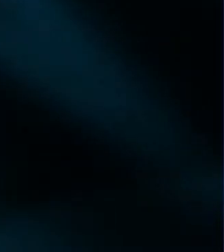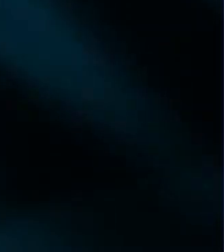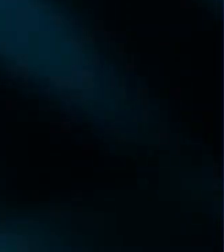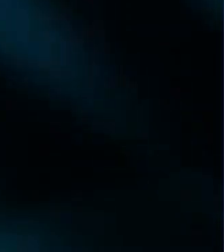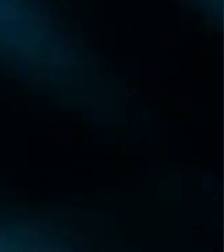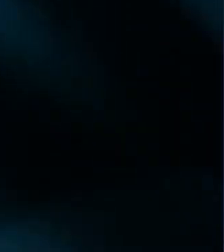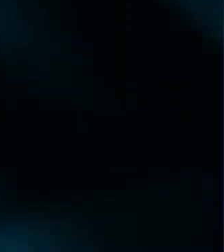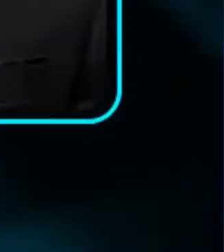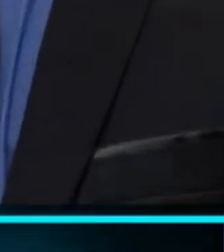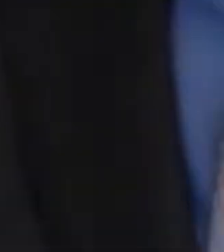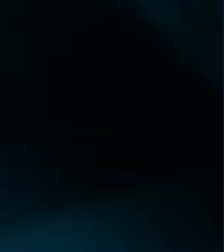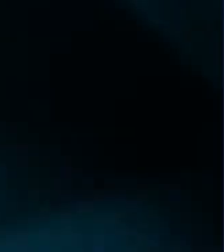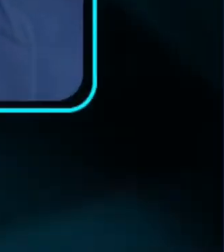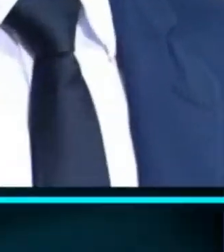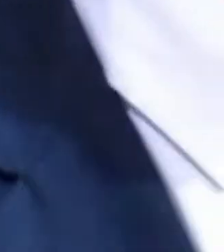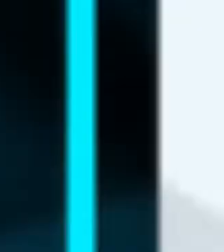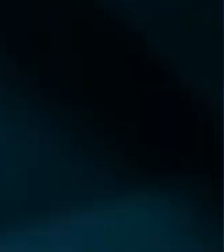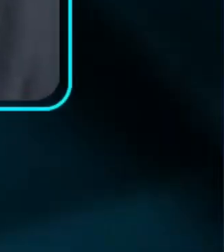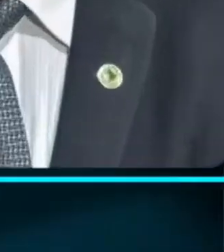Dava uma...